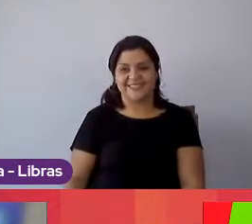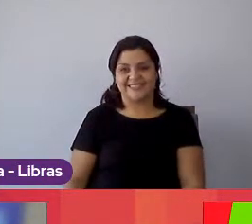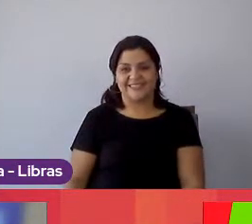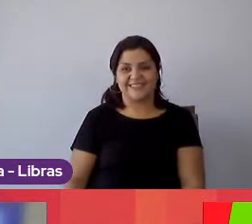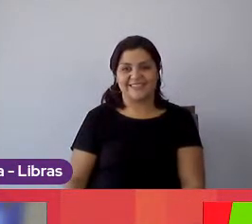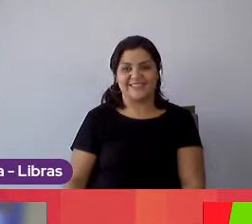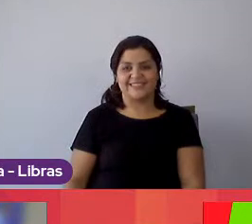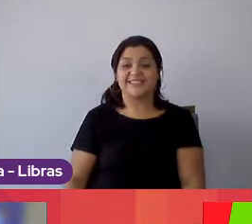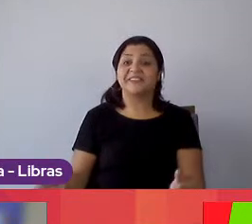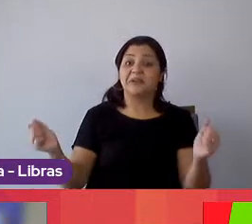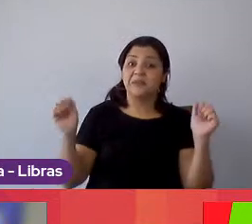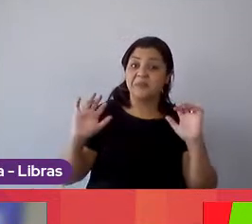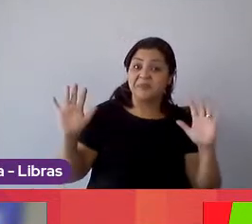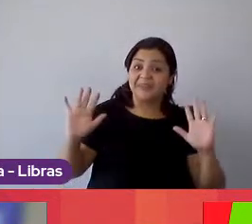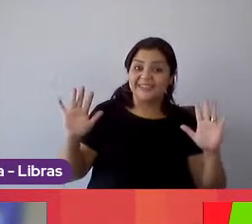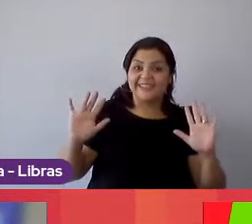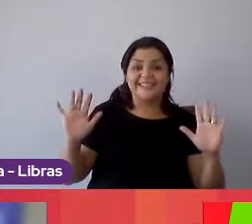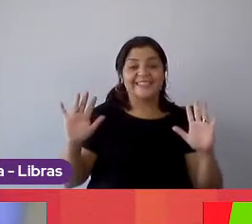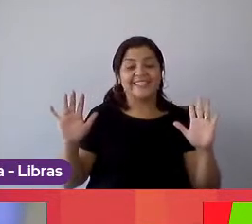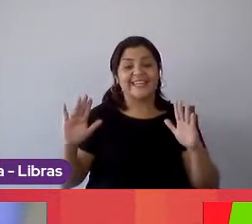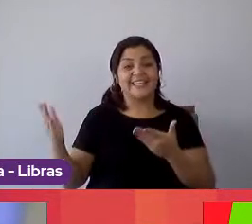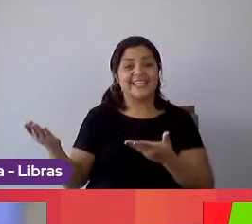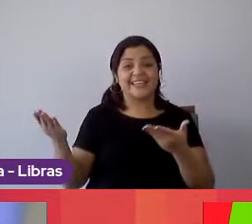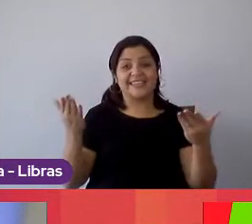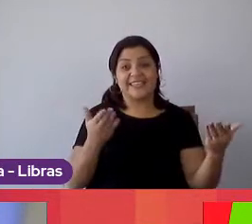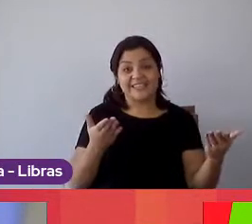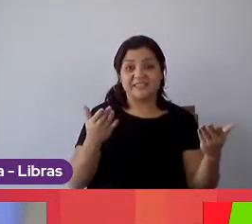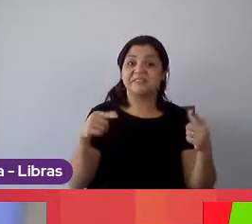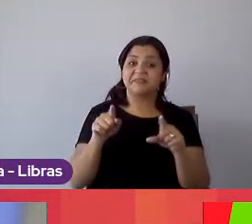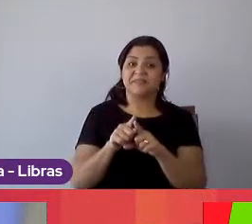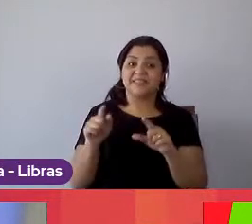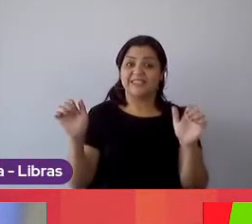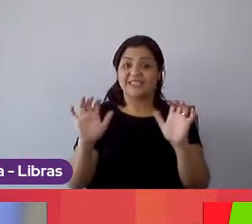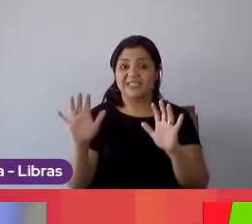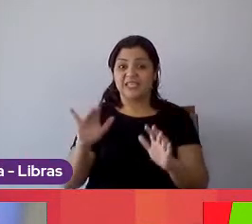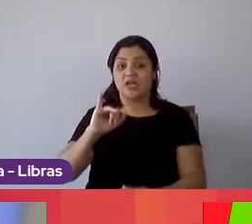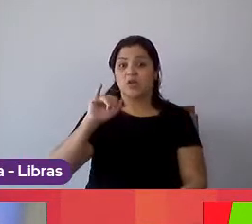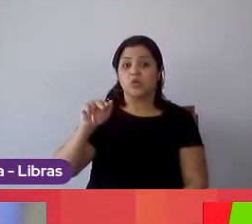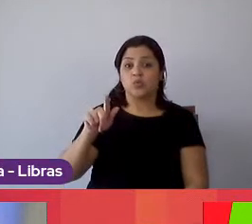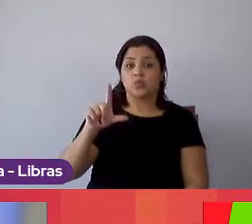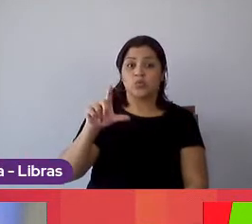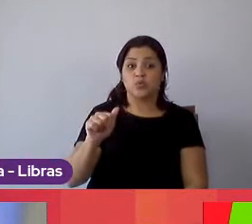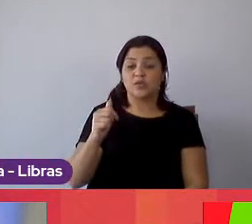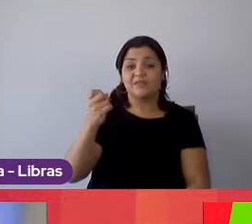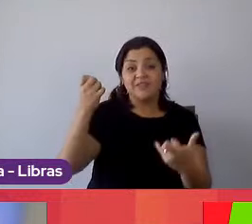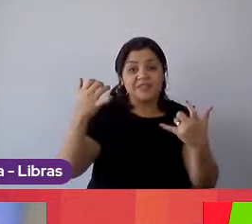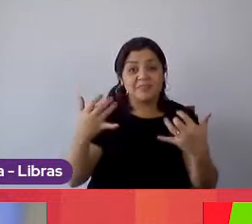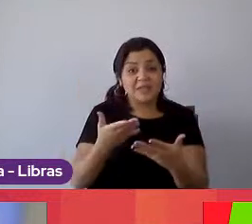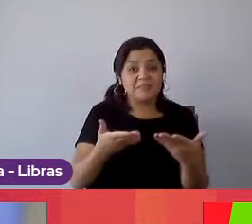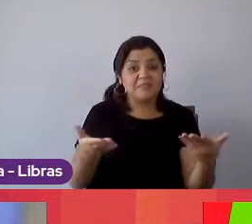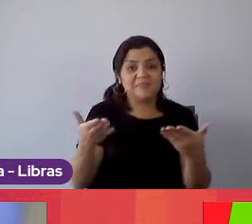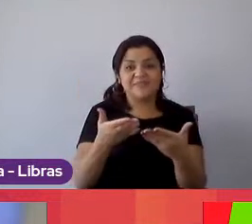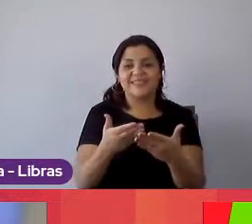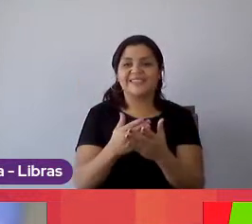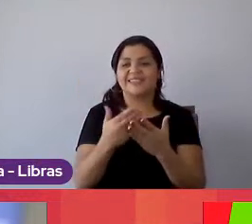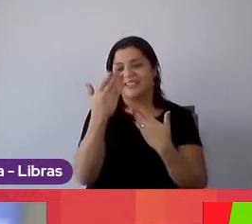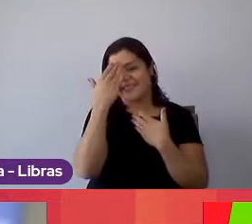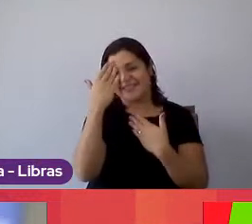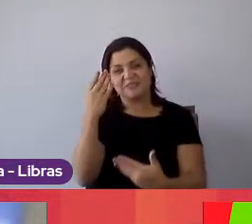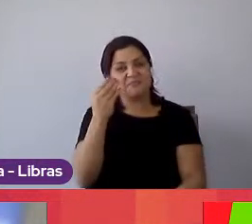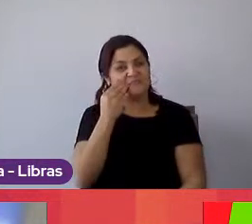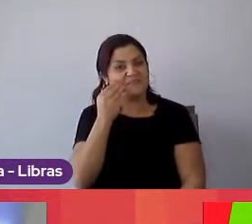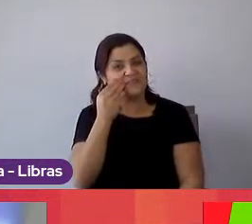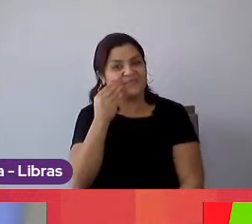vou me despedir e aí passo para os outros se despedirem a Júlia vai falar mais um pouquinho com vocês mas eu agradeço